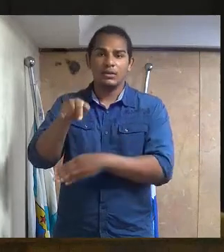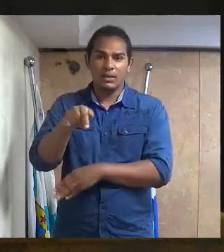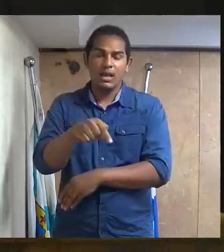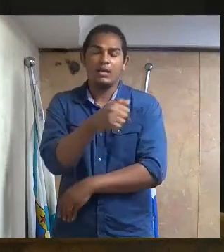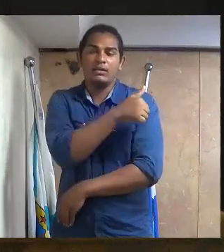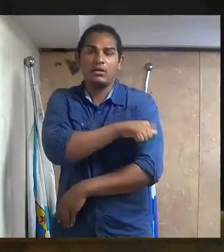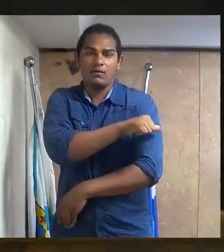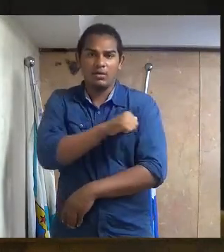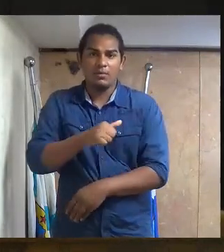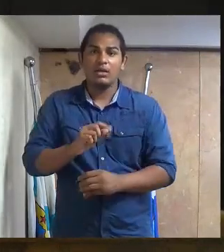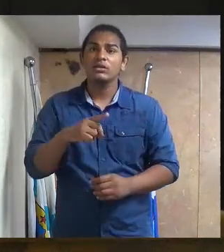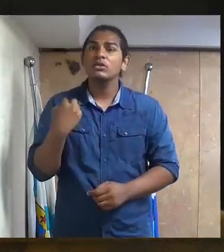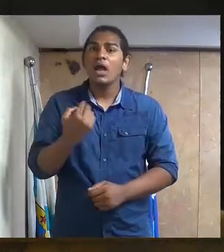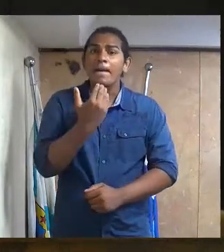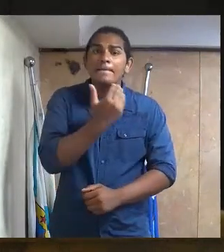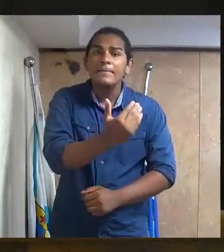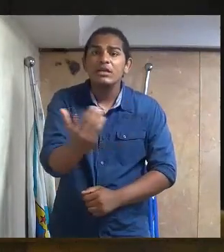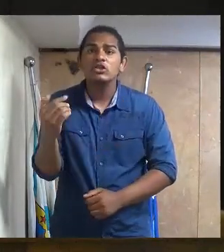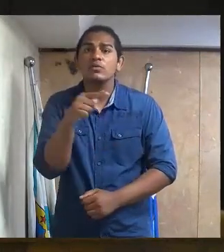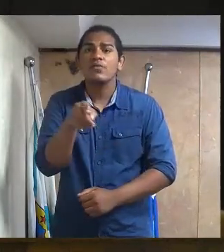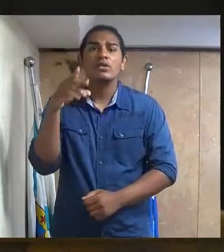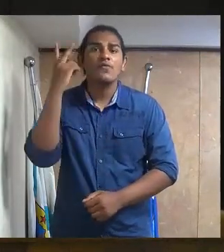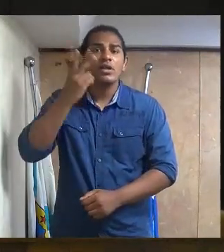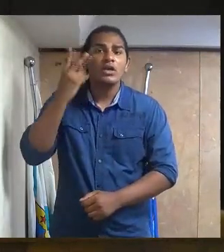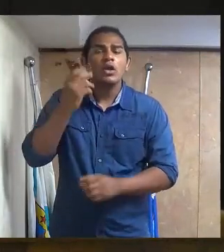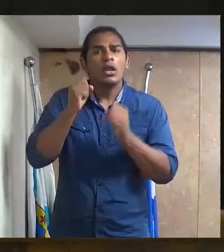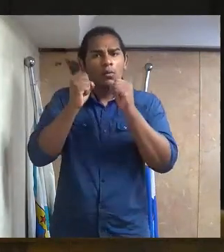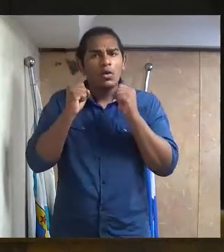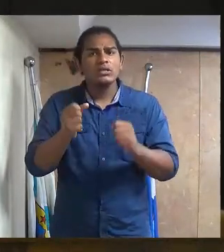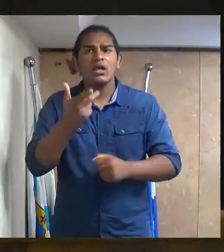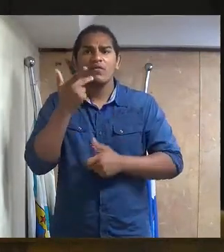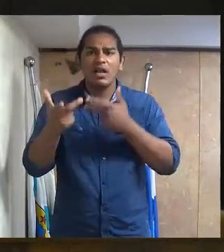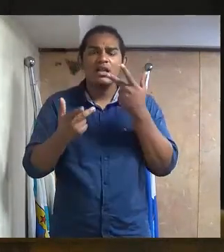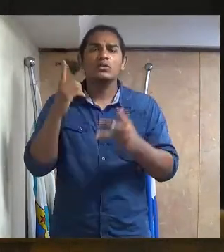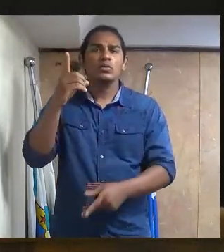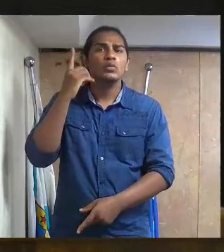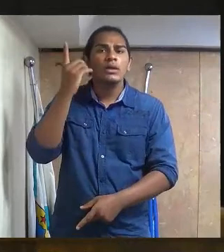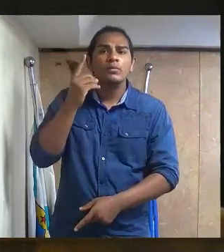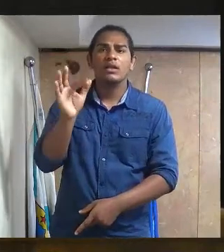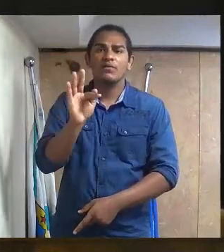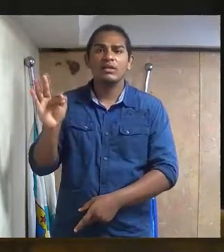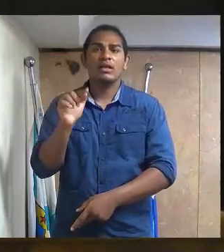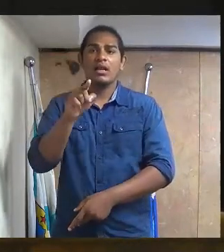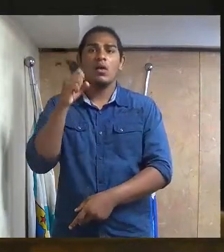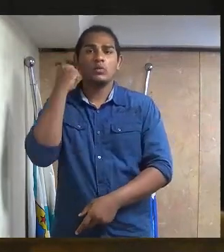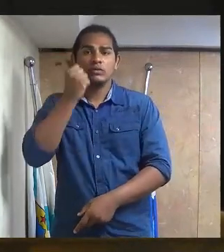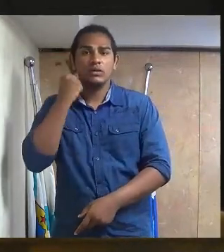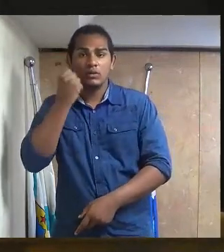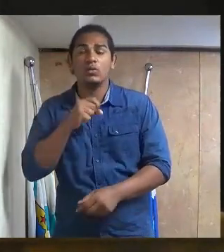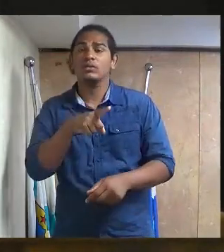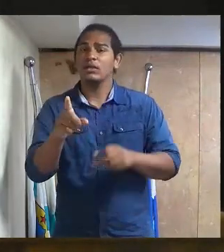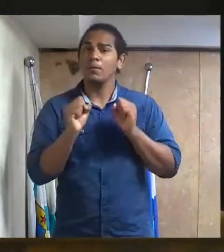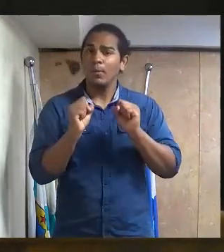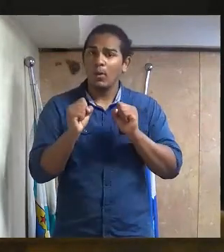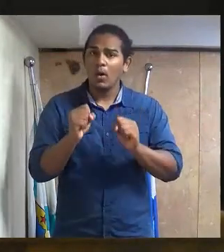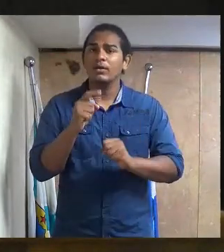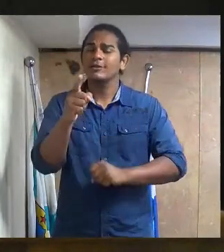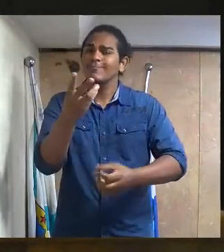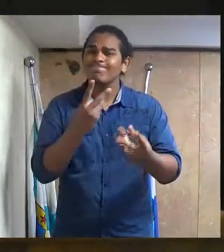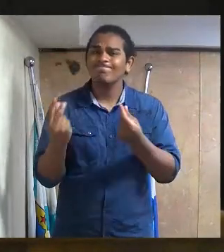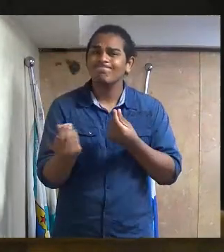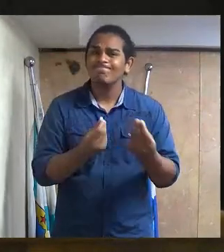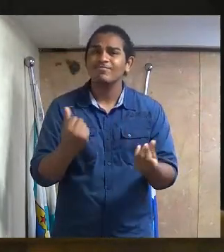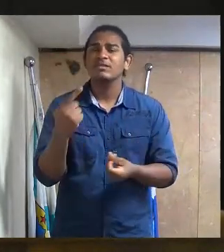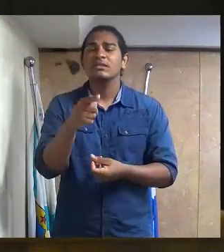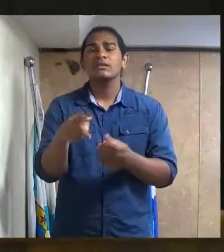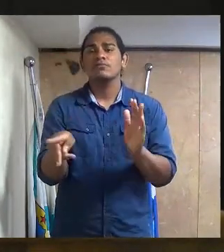pedimos aqui aos vereadores que pudessem estar falando com os deputados federais, com os senadores, para que pudessem sensibilizar com essa